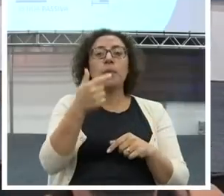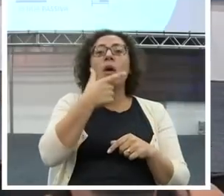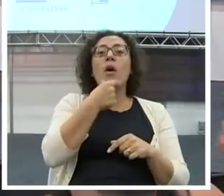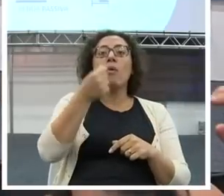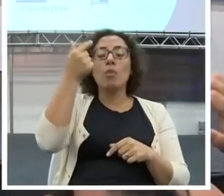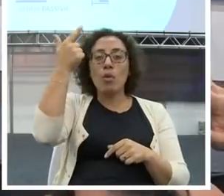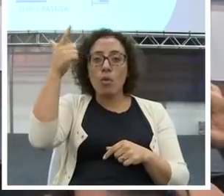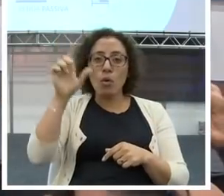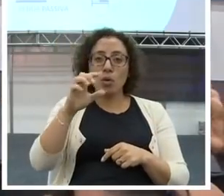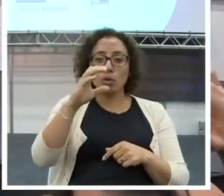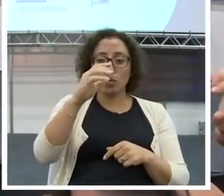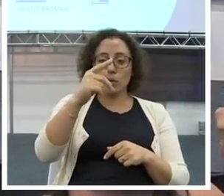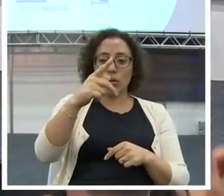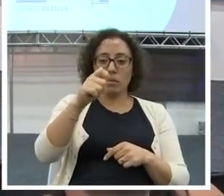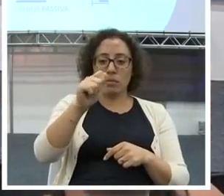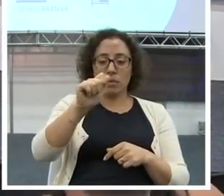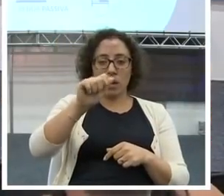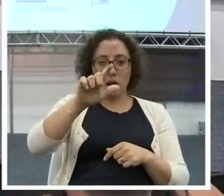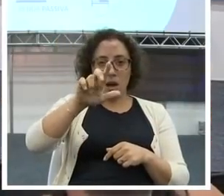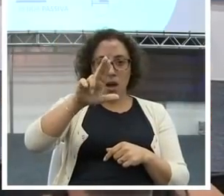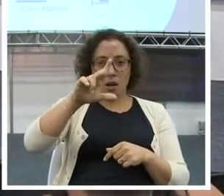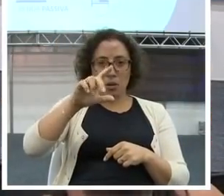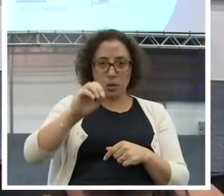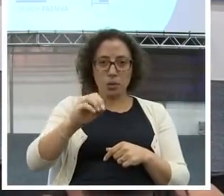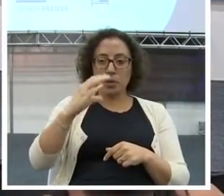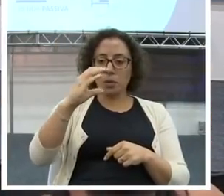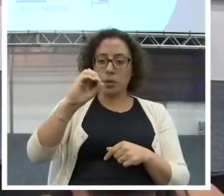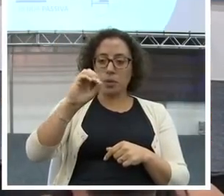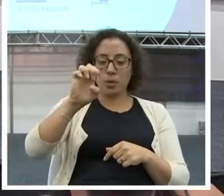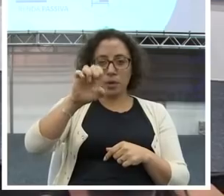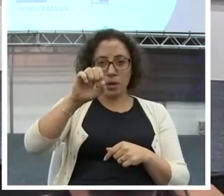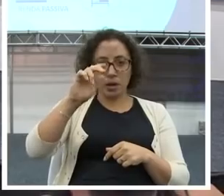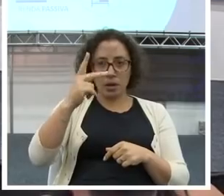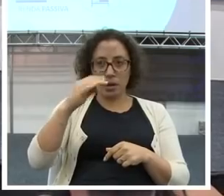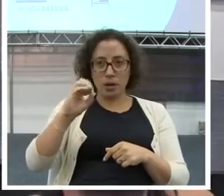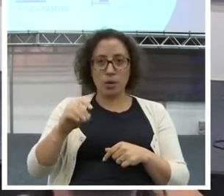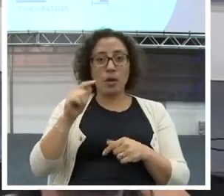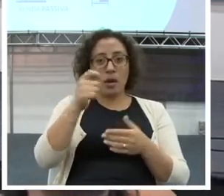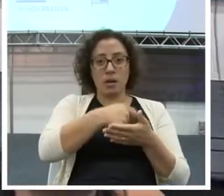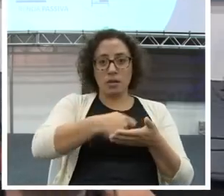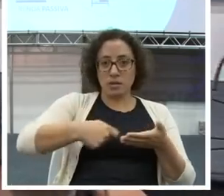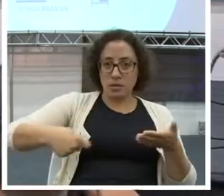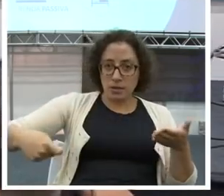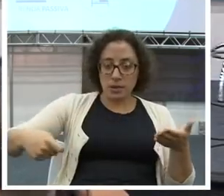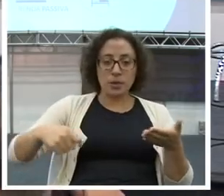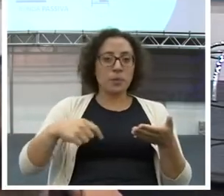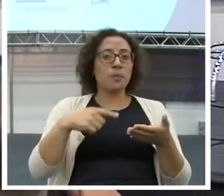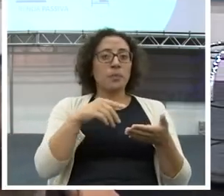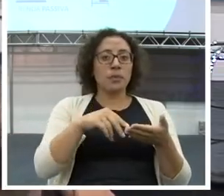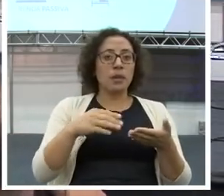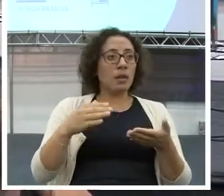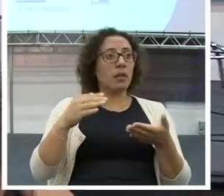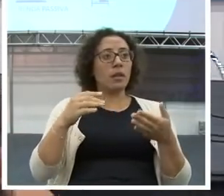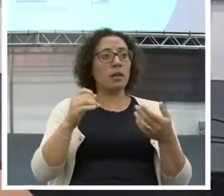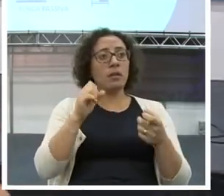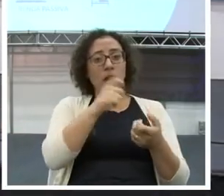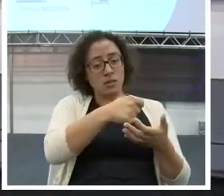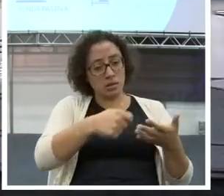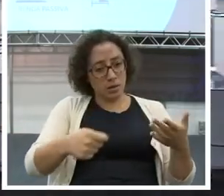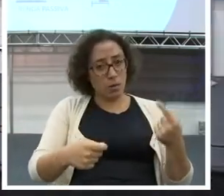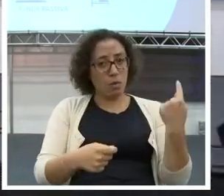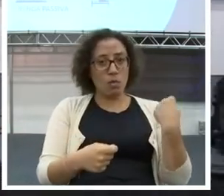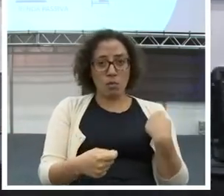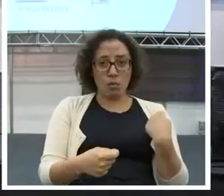Então, olha o eu falei no começo. Como eu ganho dinheiro, é mais importante do que ganhar dinheiro. Então, quando